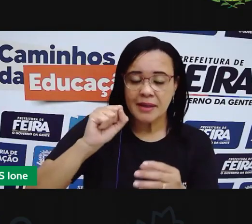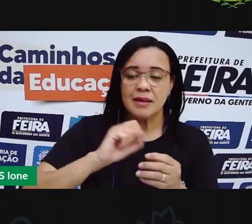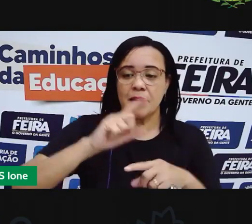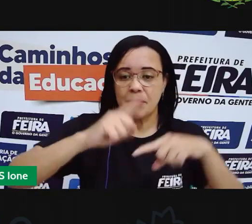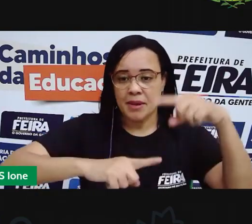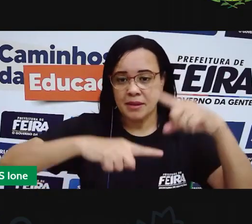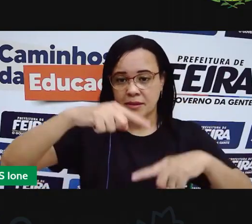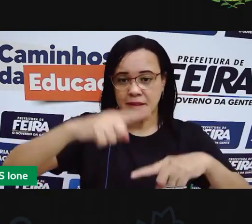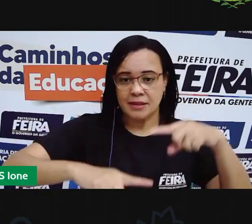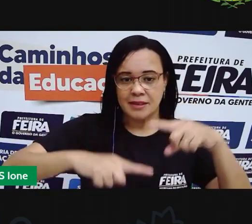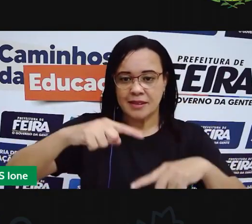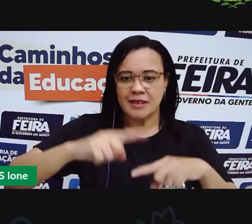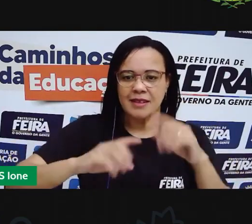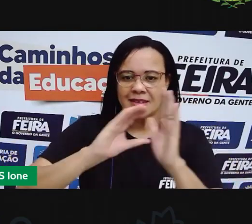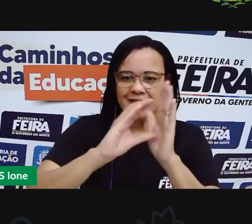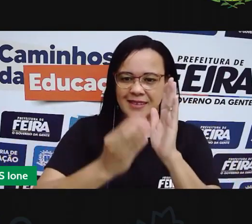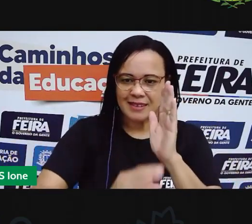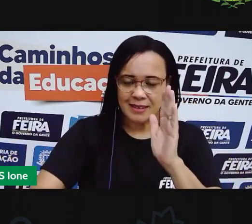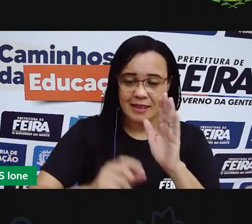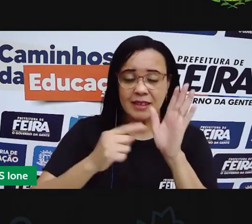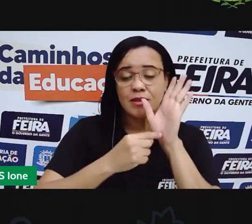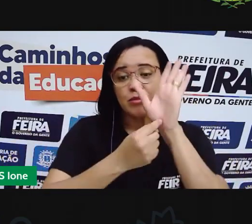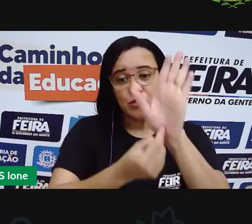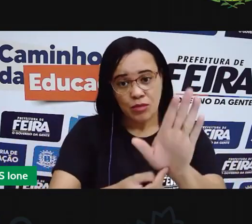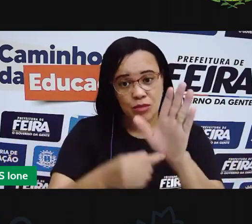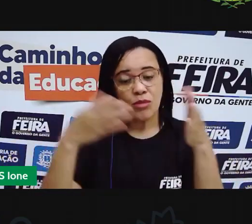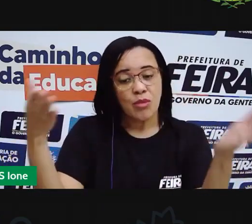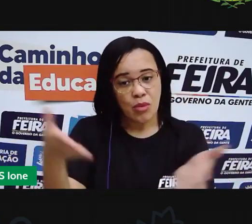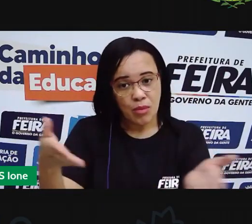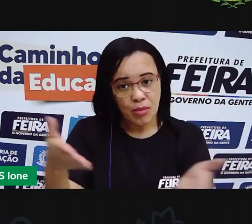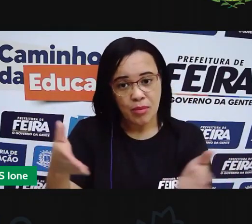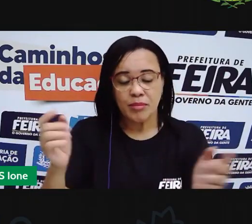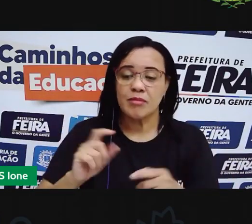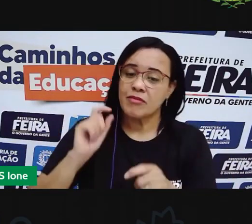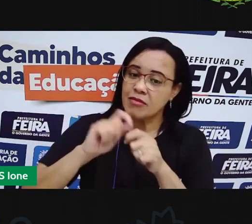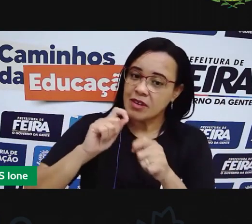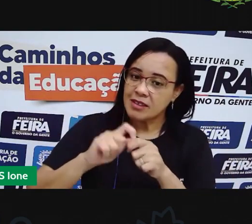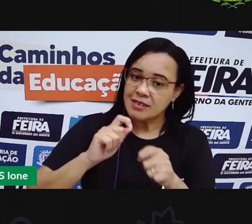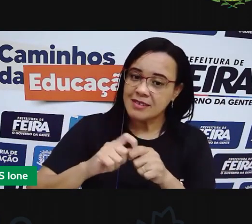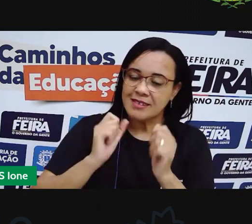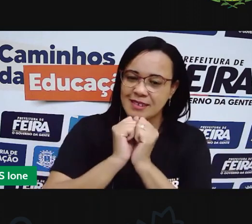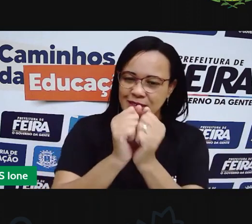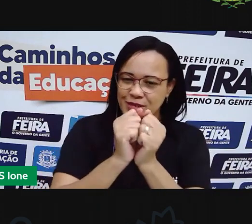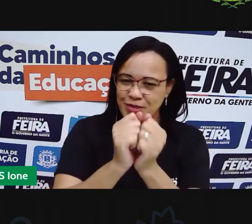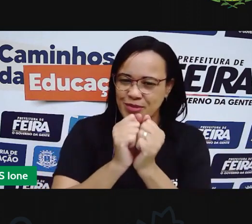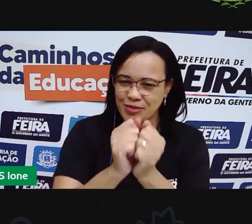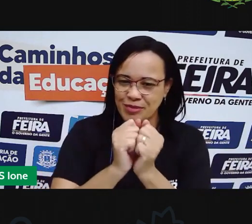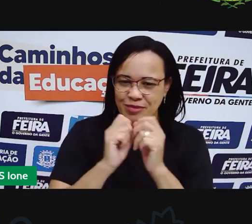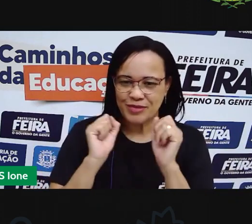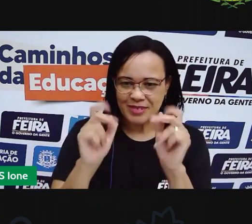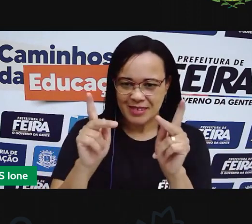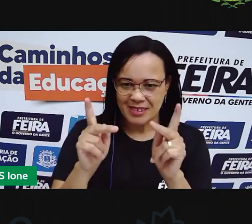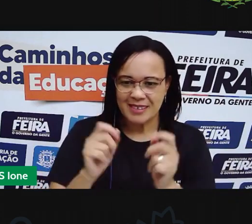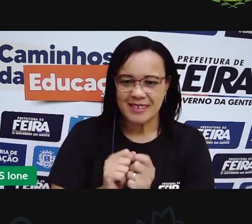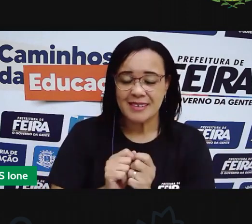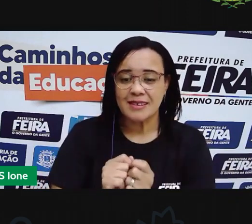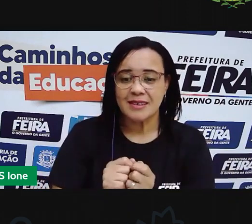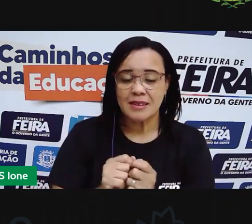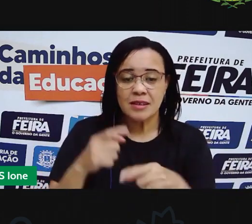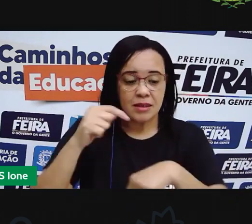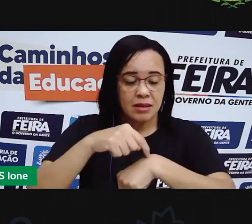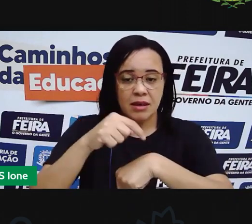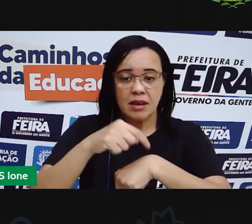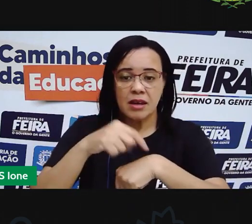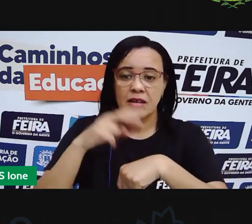materiais com as características que eu vou mostrar para a gente fazer junto, está certo? Então, o que a gente vai ver agora